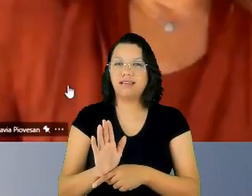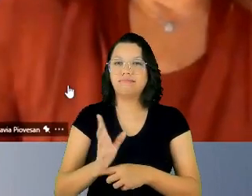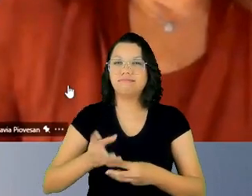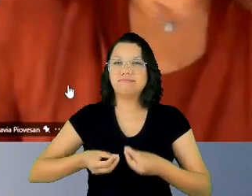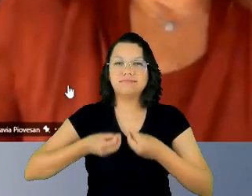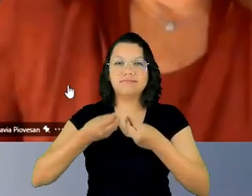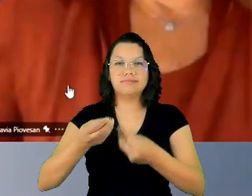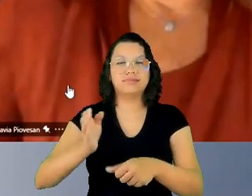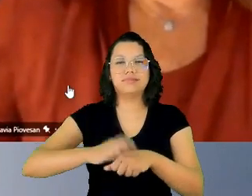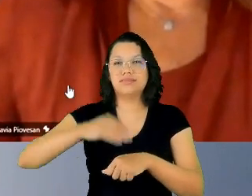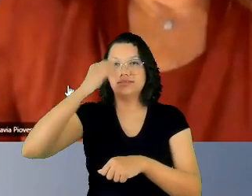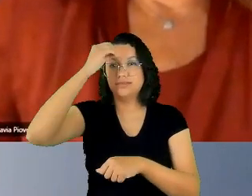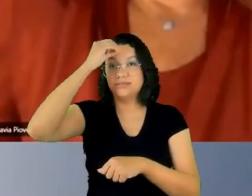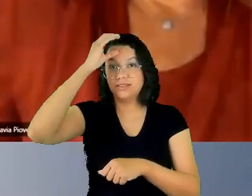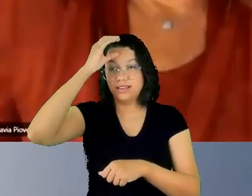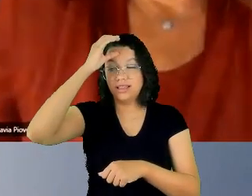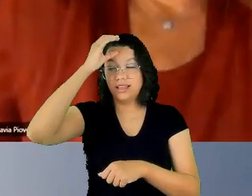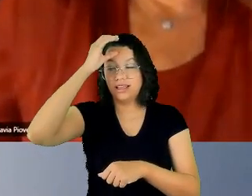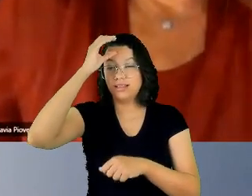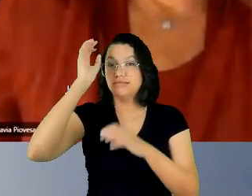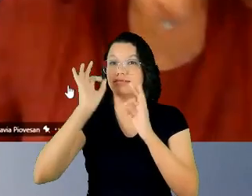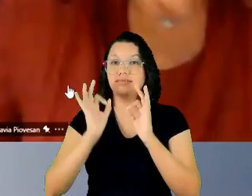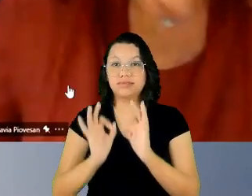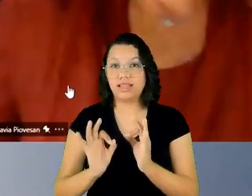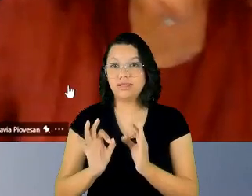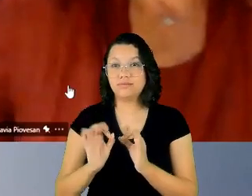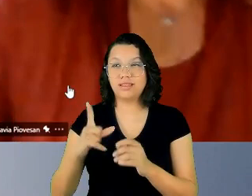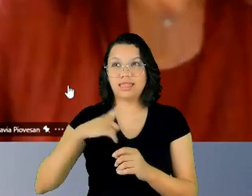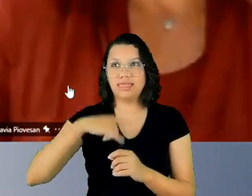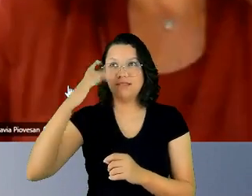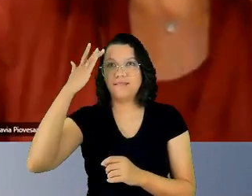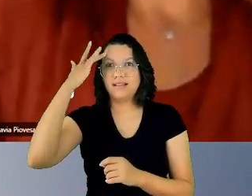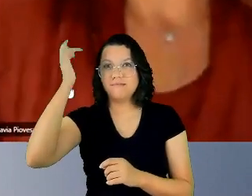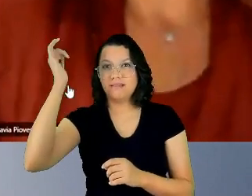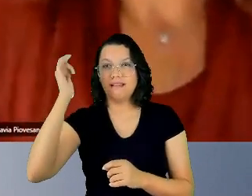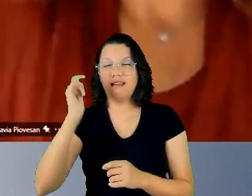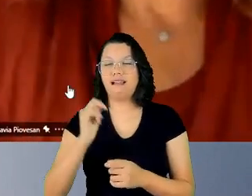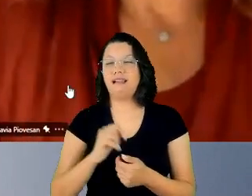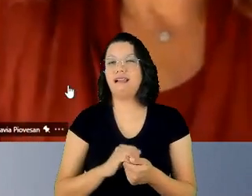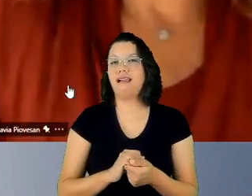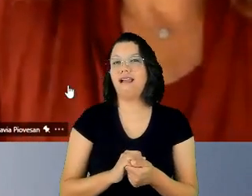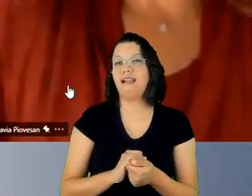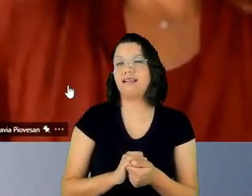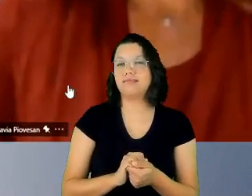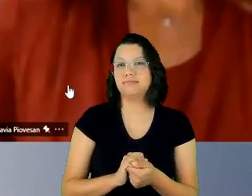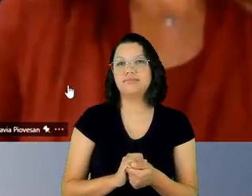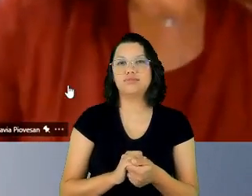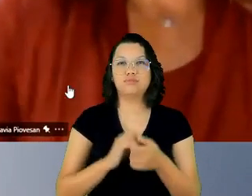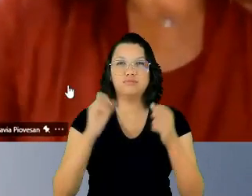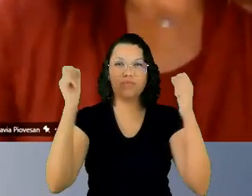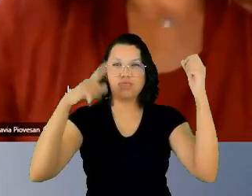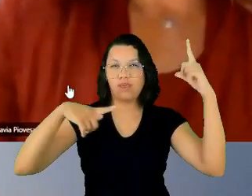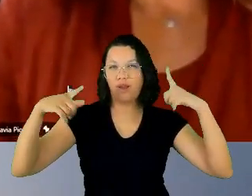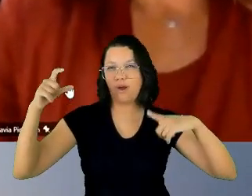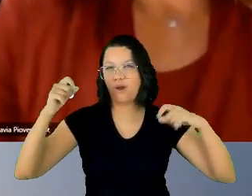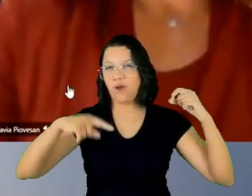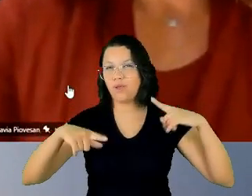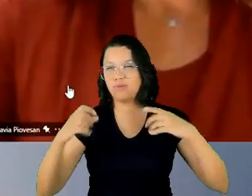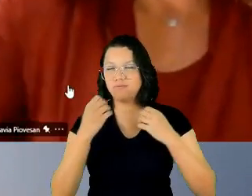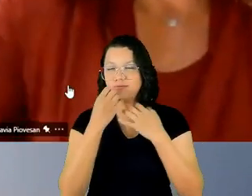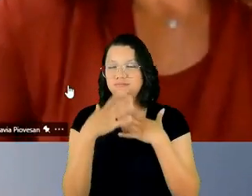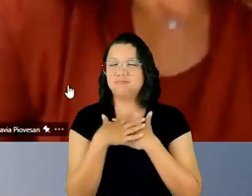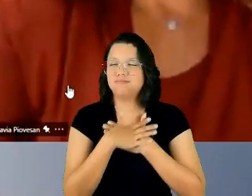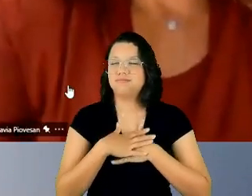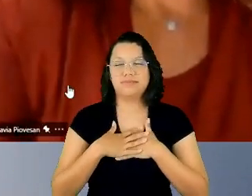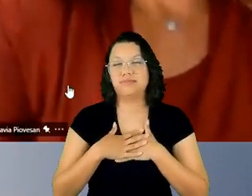um amanhã, tarde, de luzes para todos nós. Nós vamos também, e eu já vou